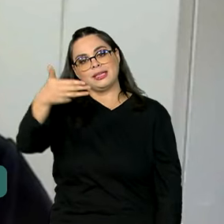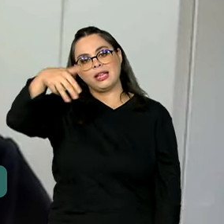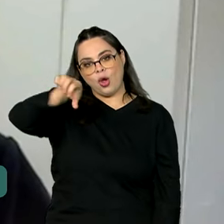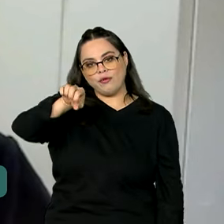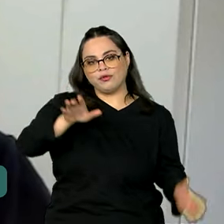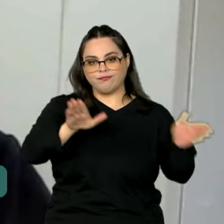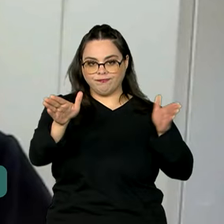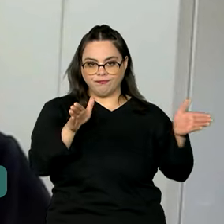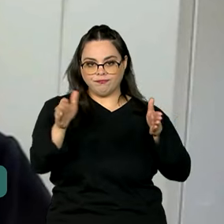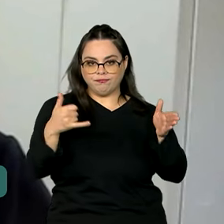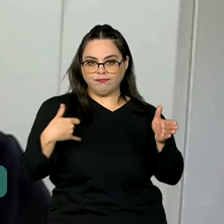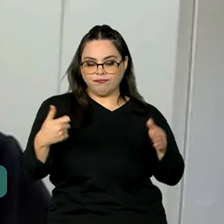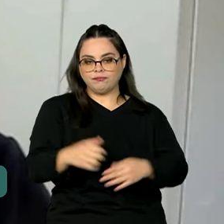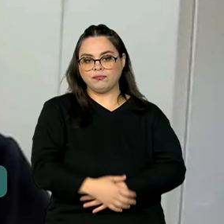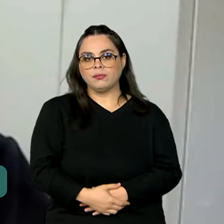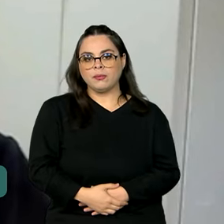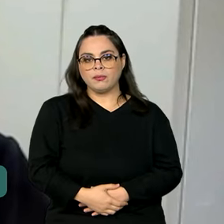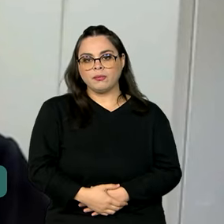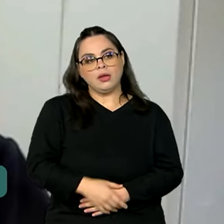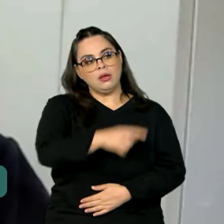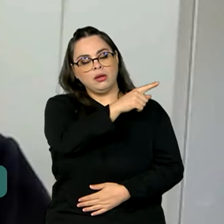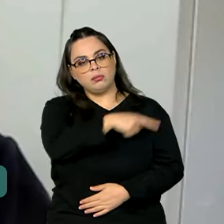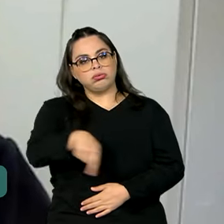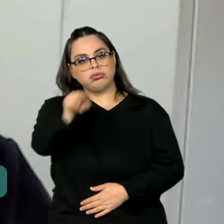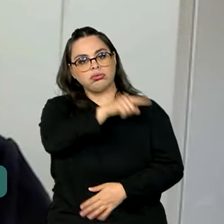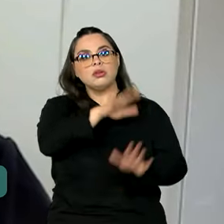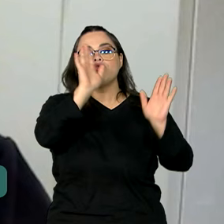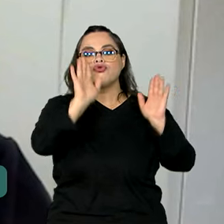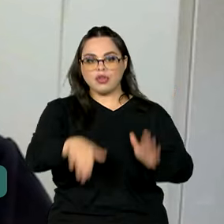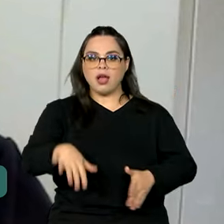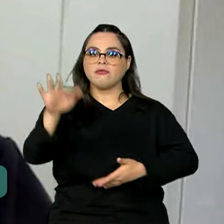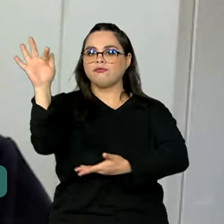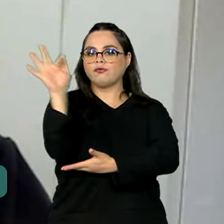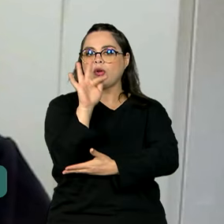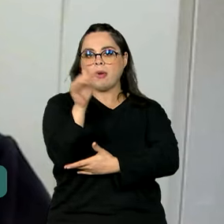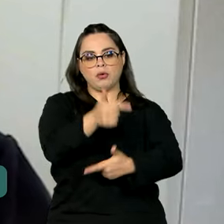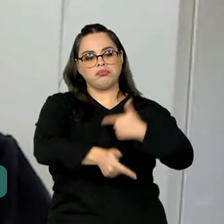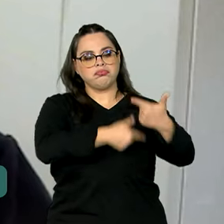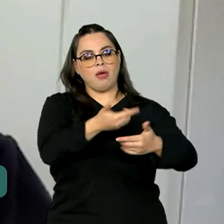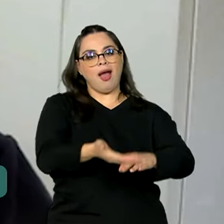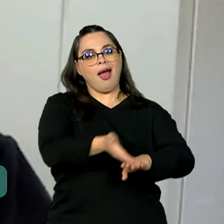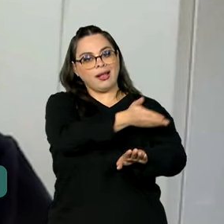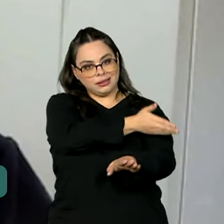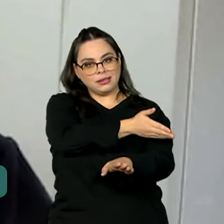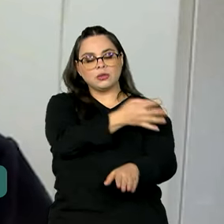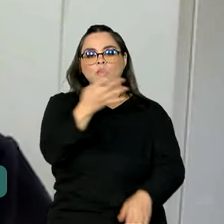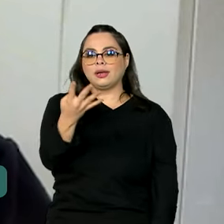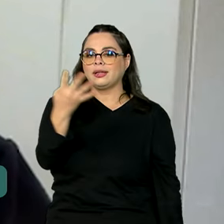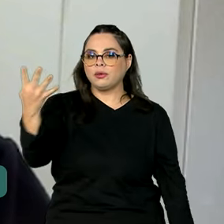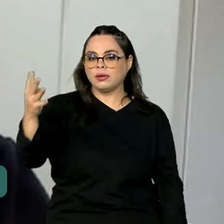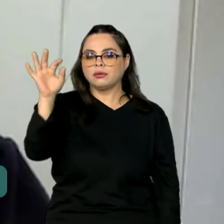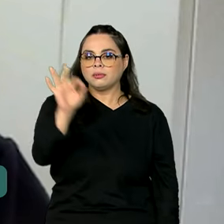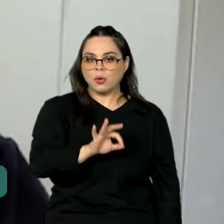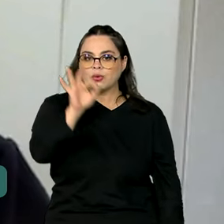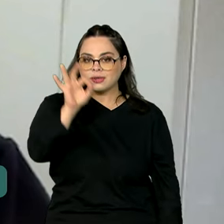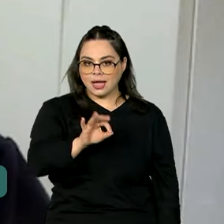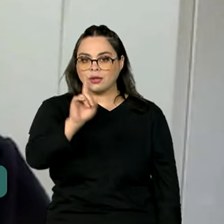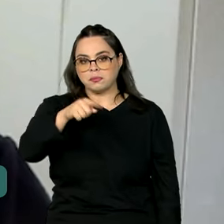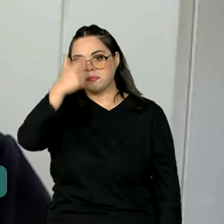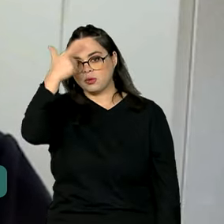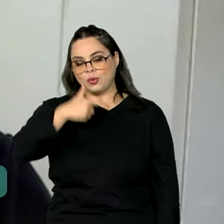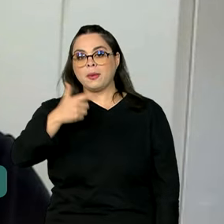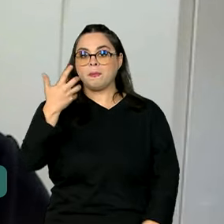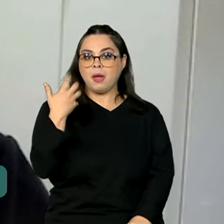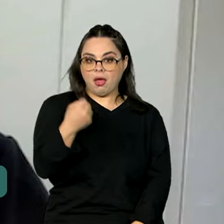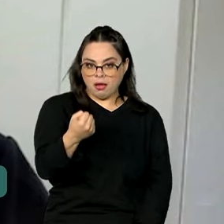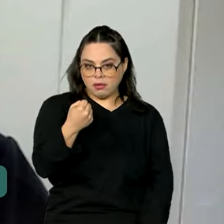anos. Daqueles que já passaram pelo mercado formal de trabalho, 44,7% eram brancos